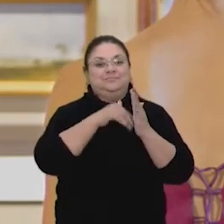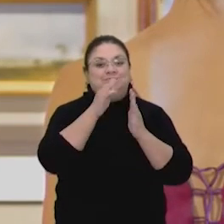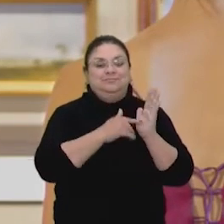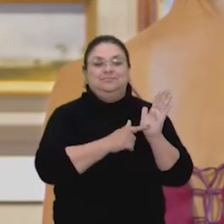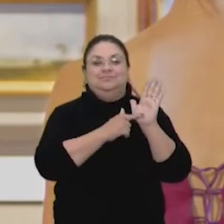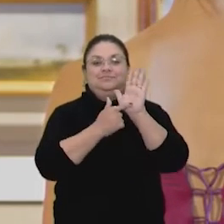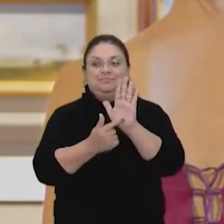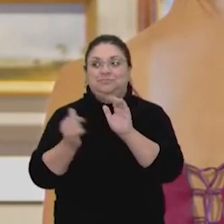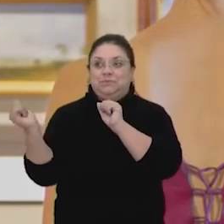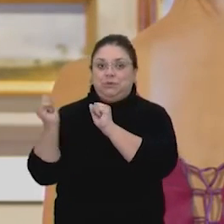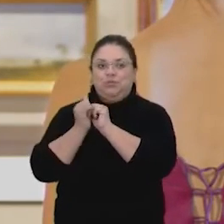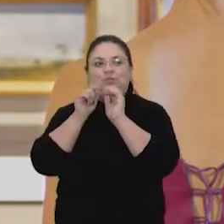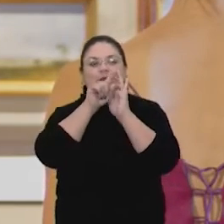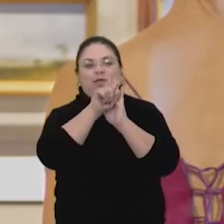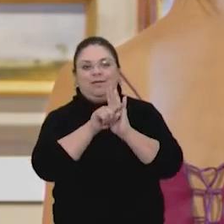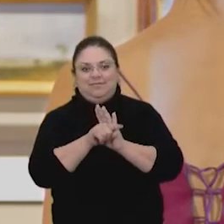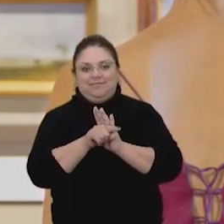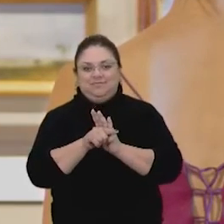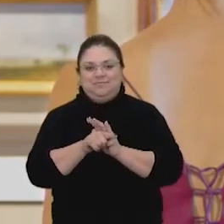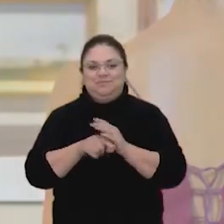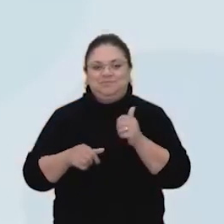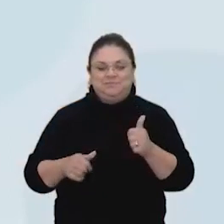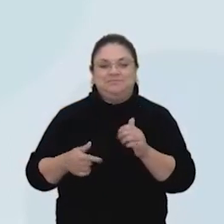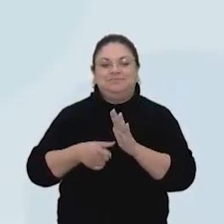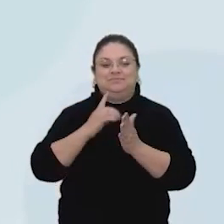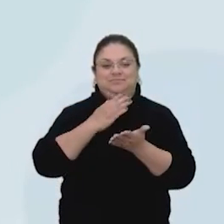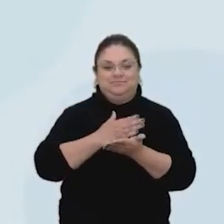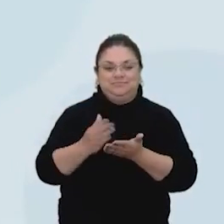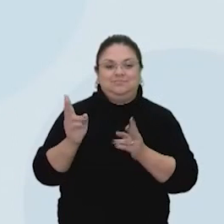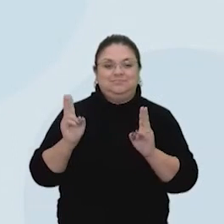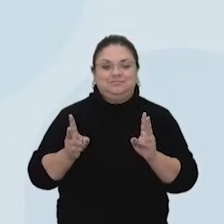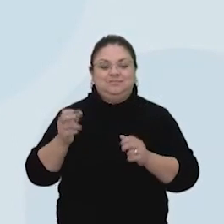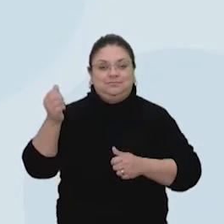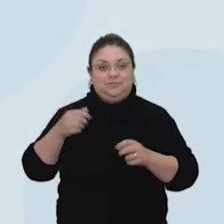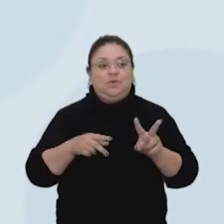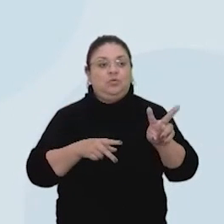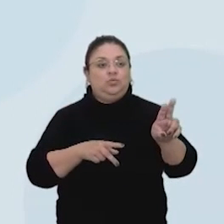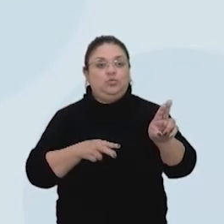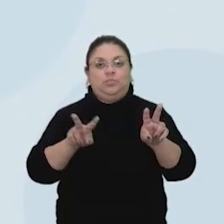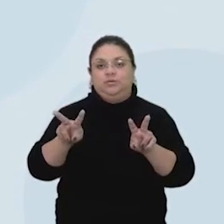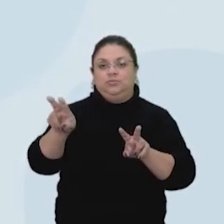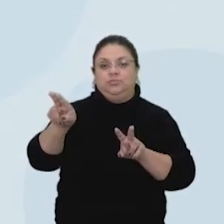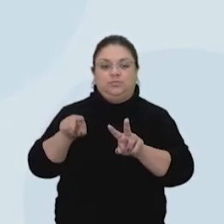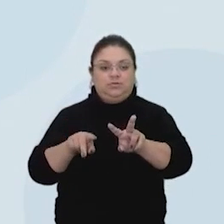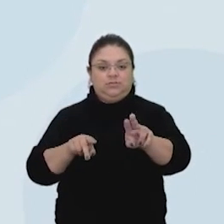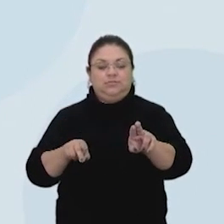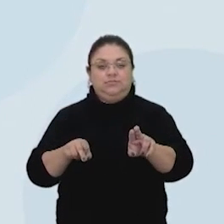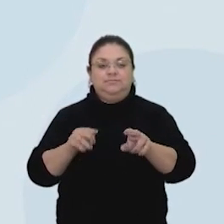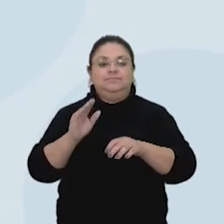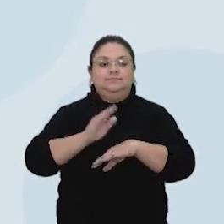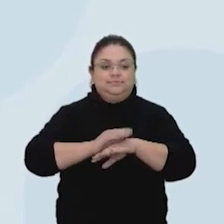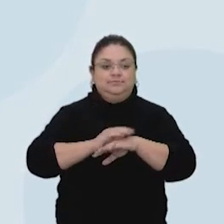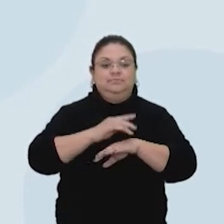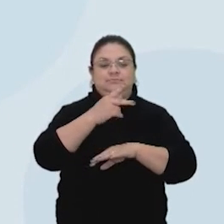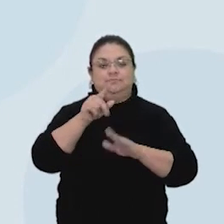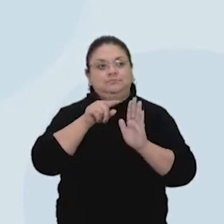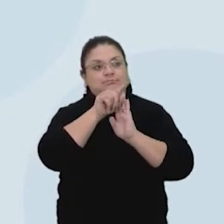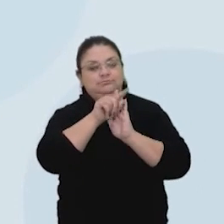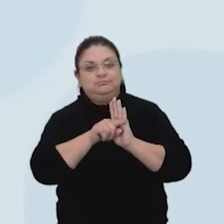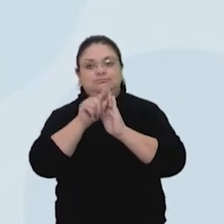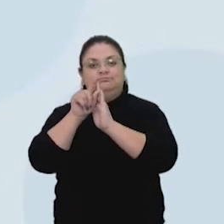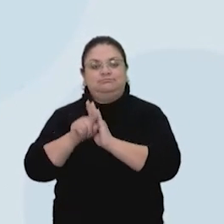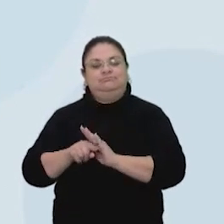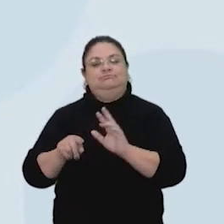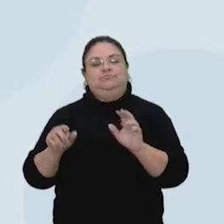com o professor Seba. Porque para iniciar a a gente vai se dividir em duplas e explorar cada forma de análise de imagem.